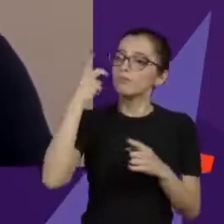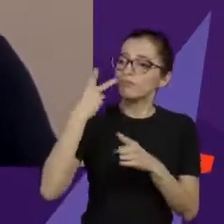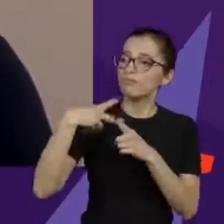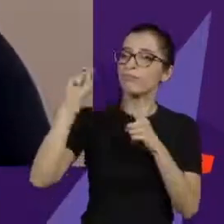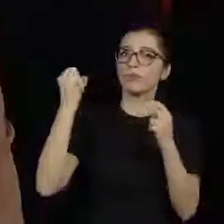do que ele.